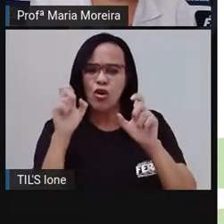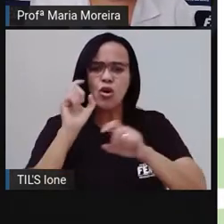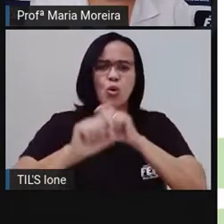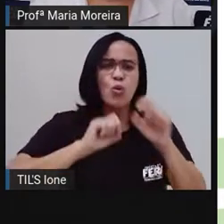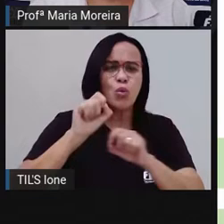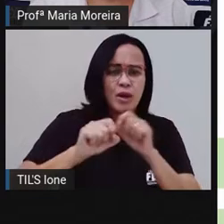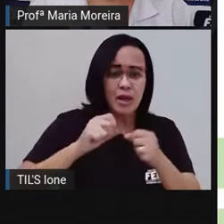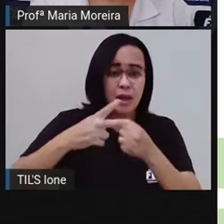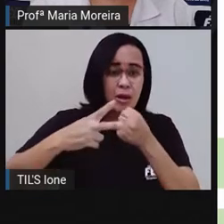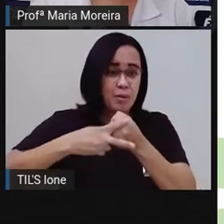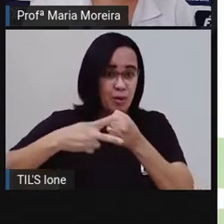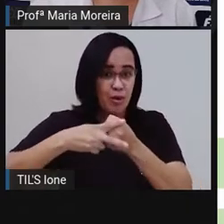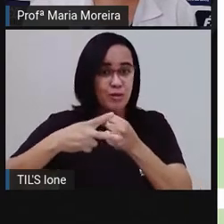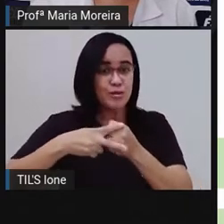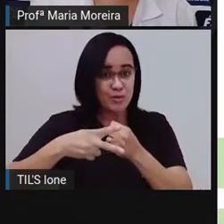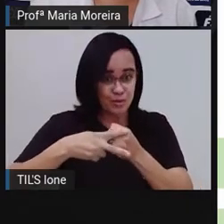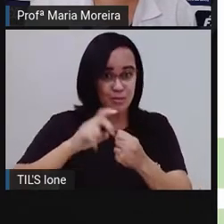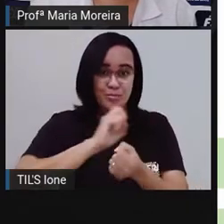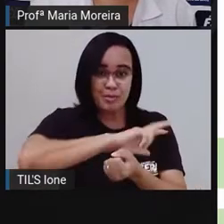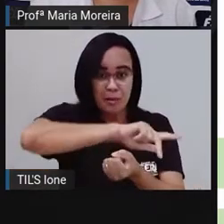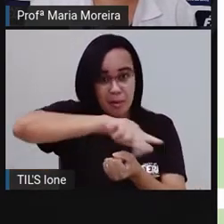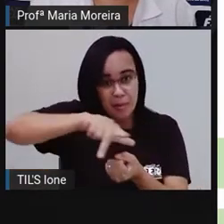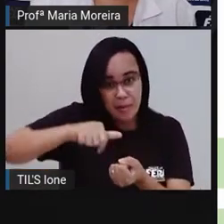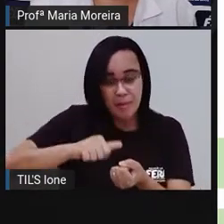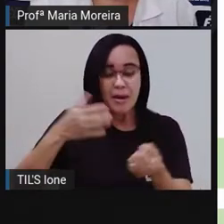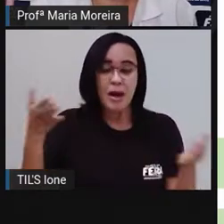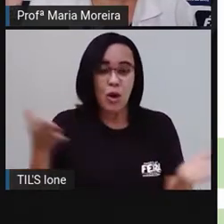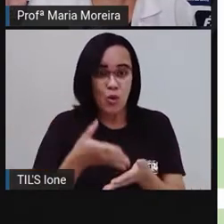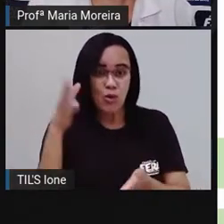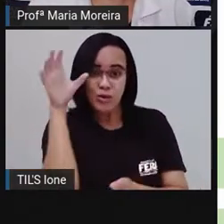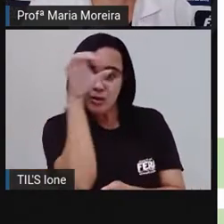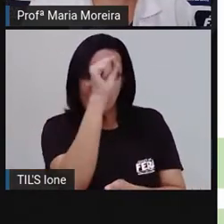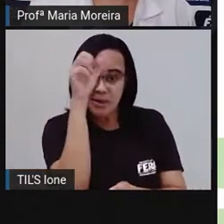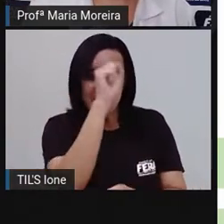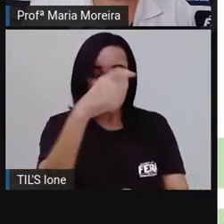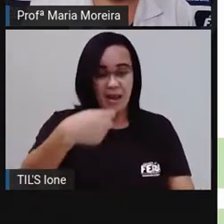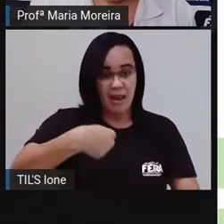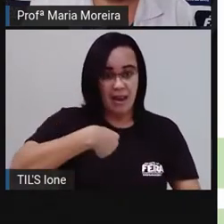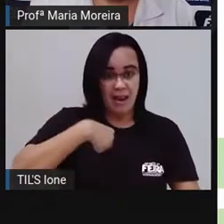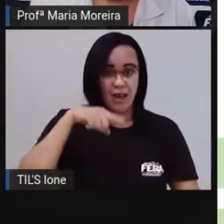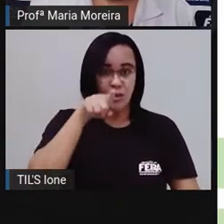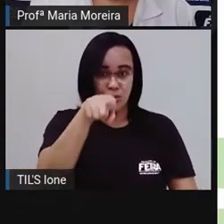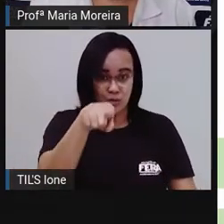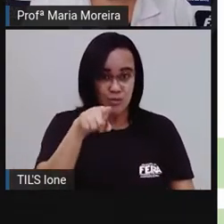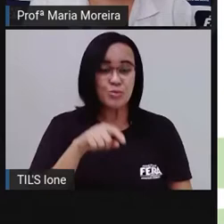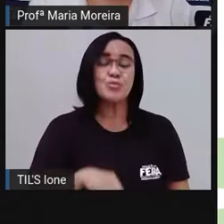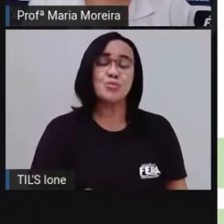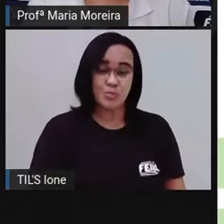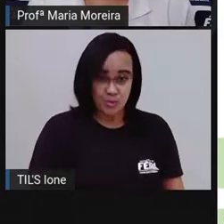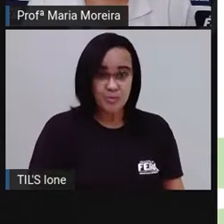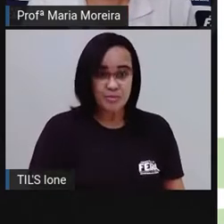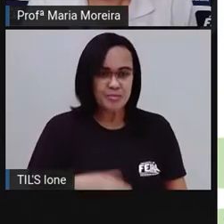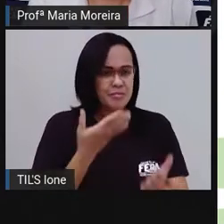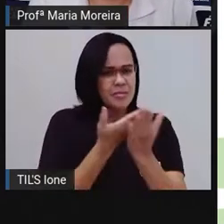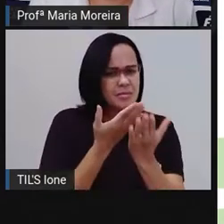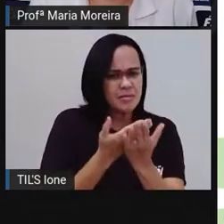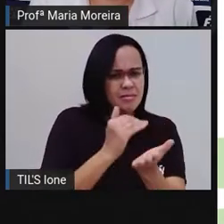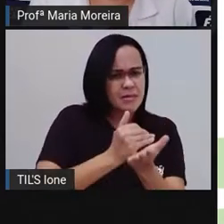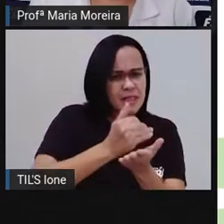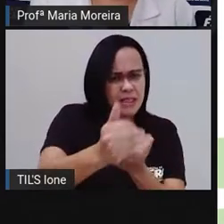Eu, tu, mas a gente vai aprender sobre esses pronomes aqui no decorrer da nossa aula, certo? E o que que seriam esses